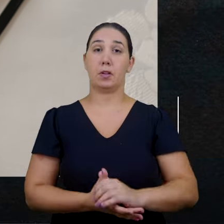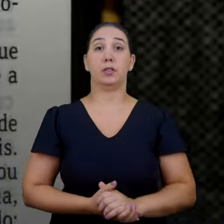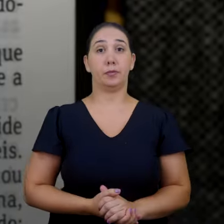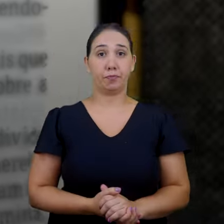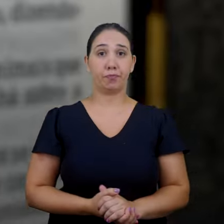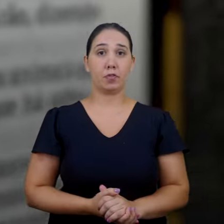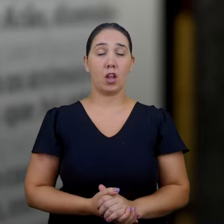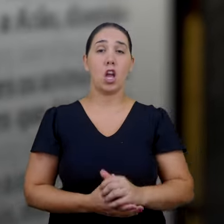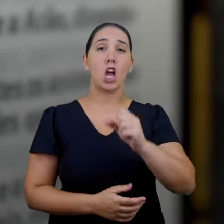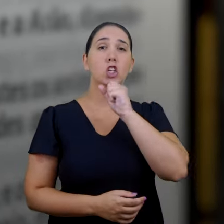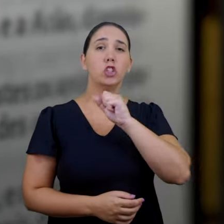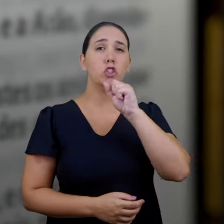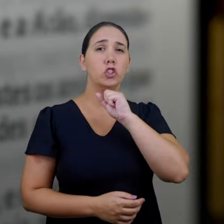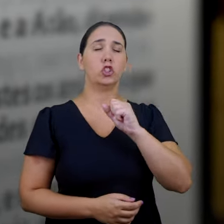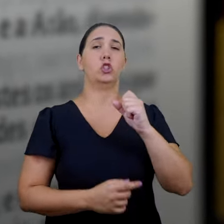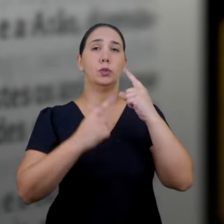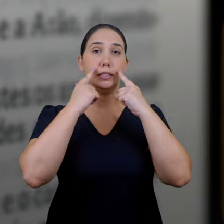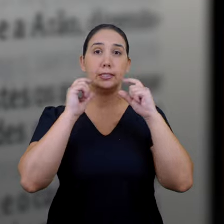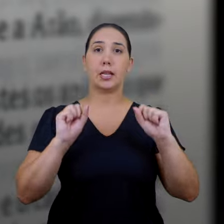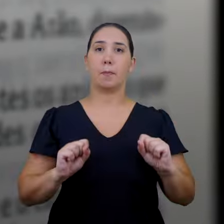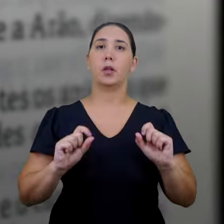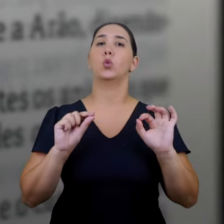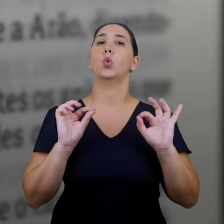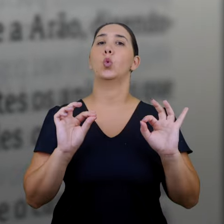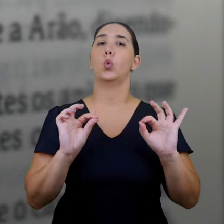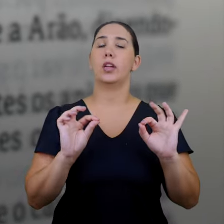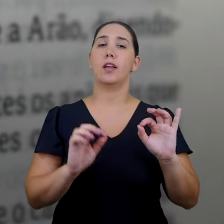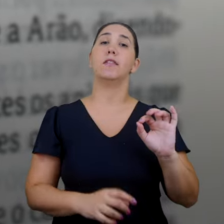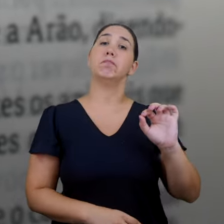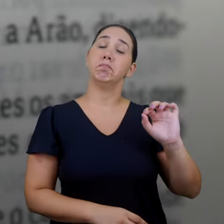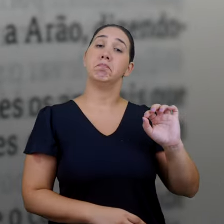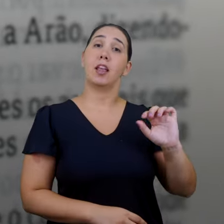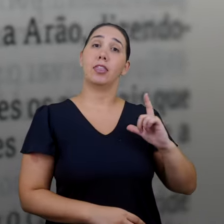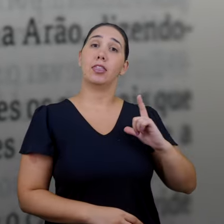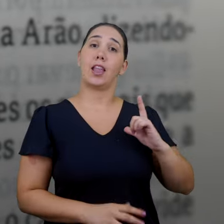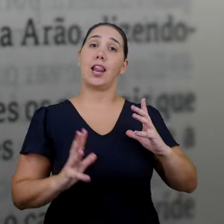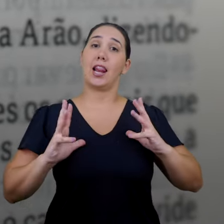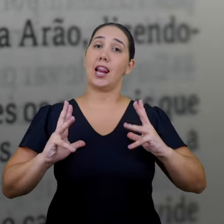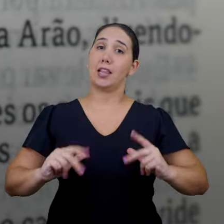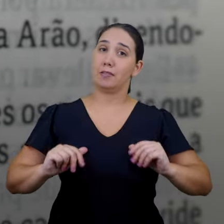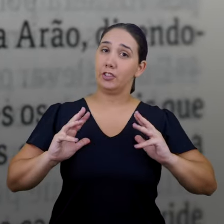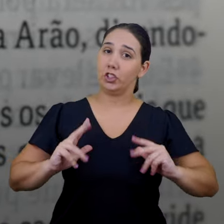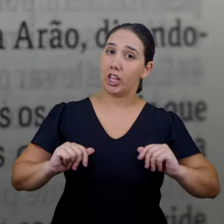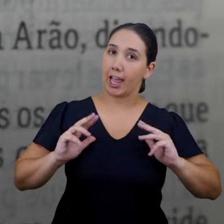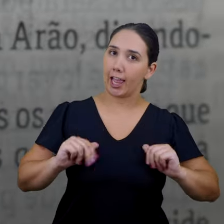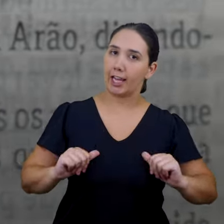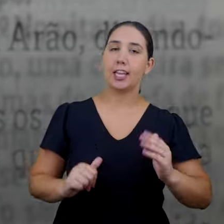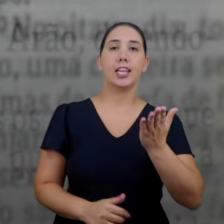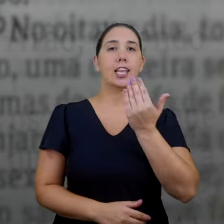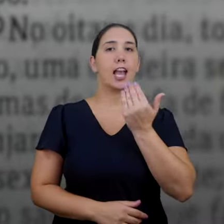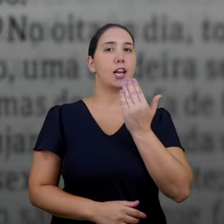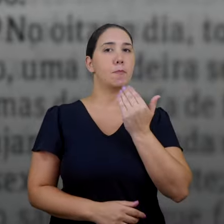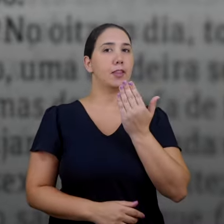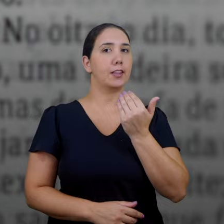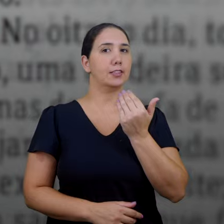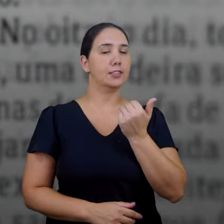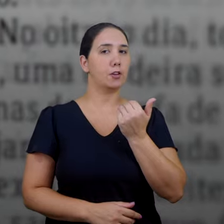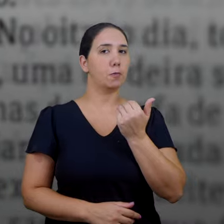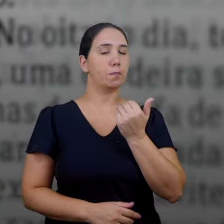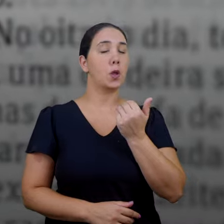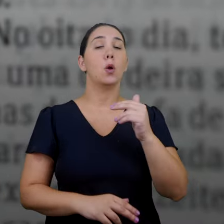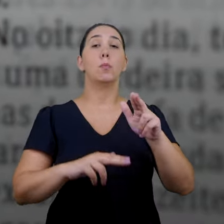Testamento, o livro de Levítico registra orientações divinas para o povo de Israel sobre higiene e alimentação,